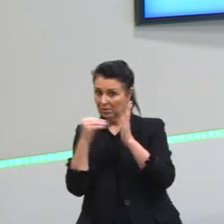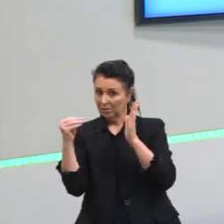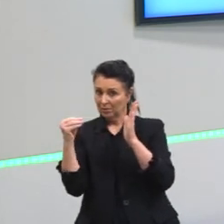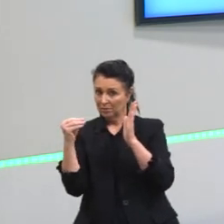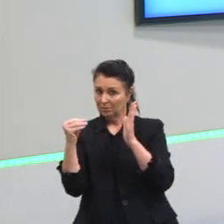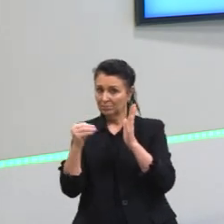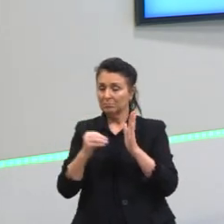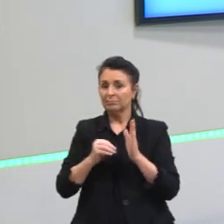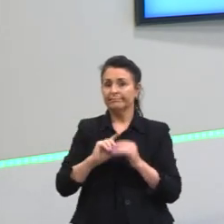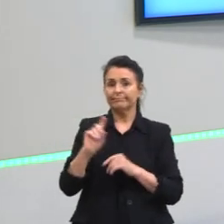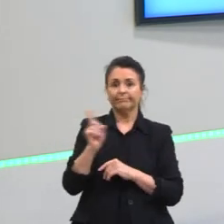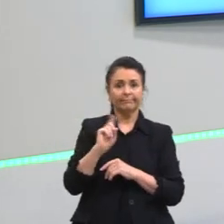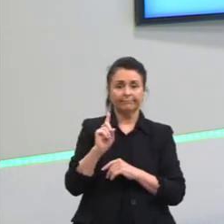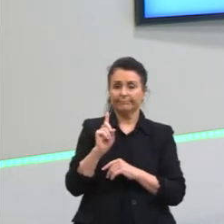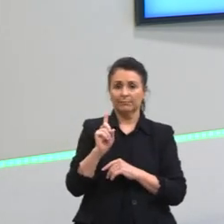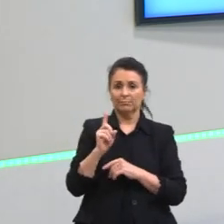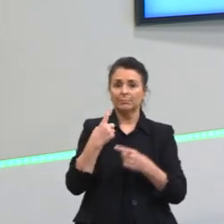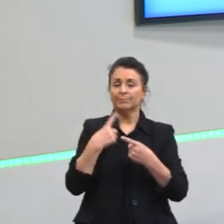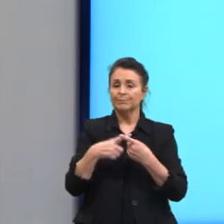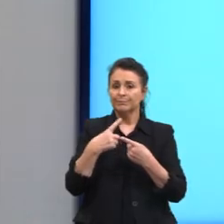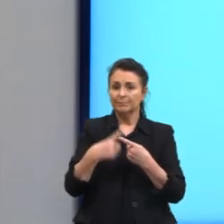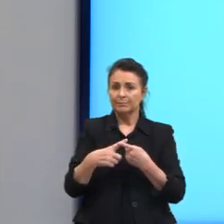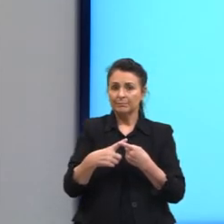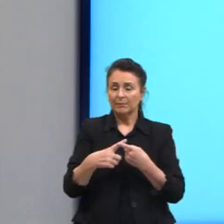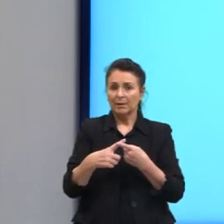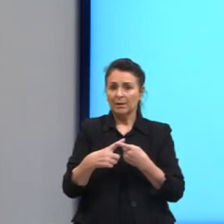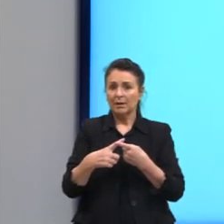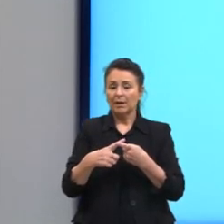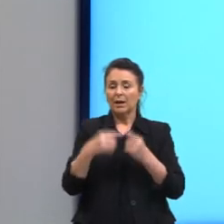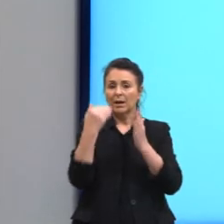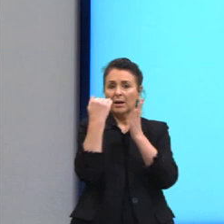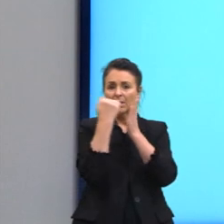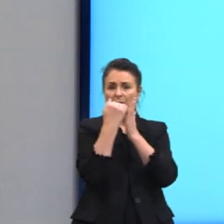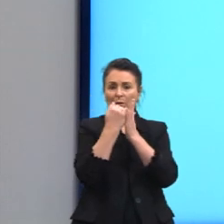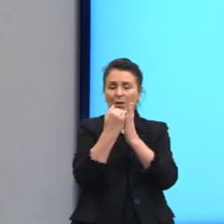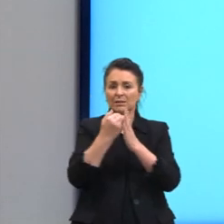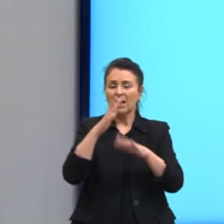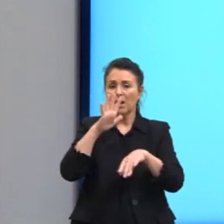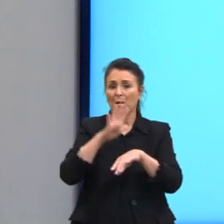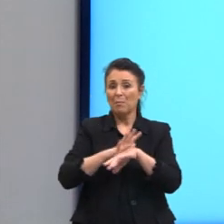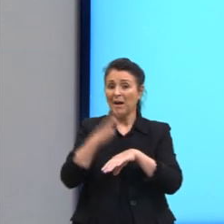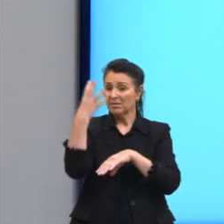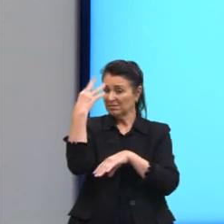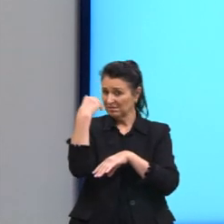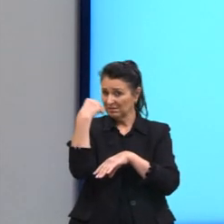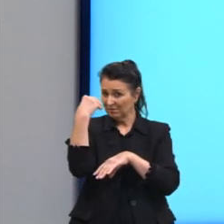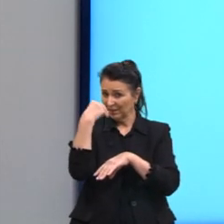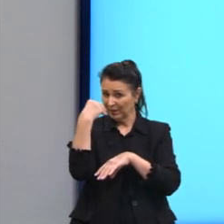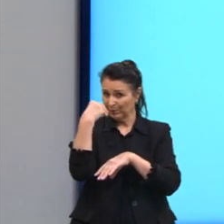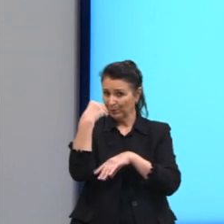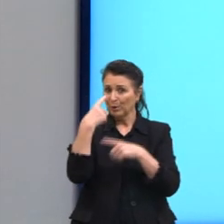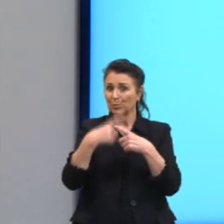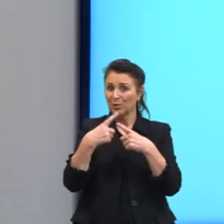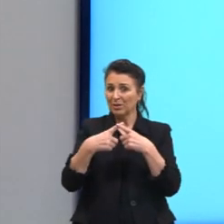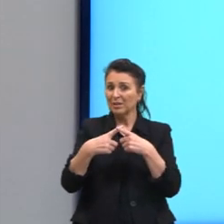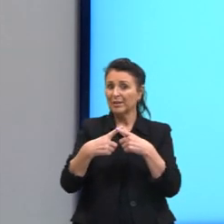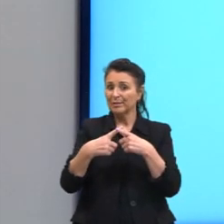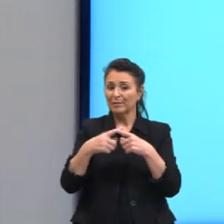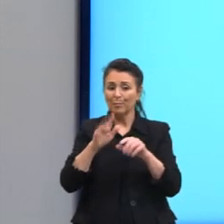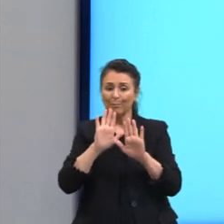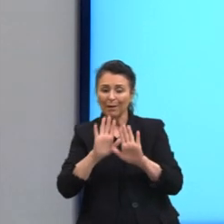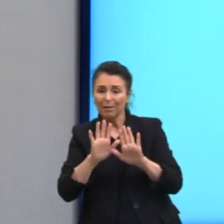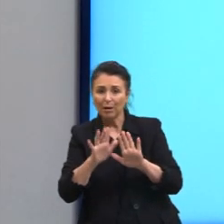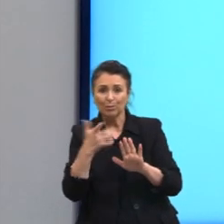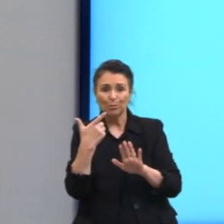Não é, gente, por causa disso. Por quê? Porque essa fase é a mais vulnerável, né? A fase de pulpa, ele fica lá paradinho, não tem nem